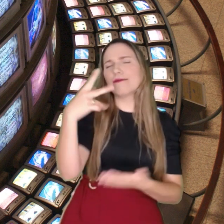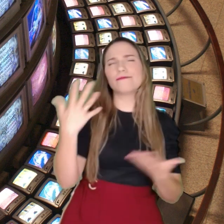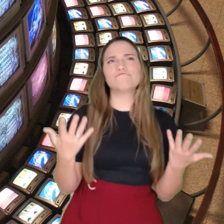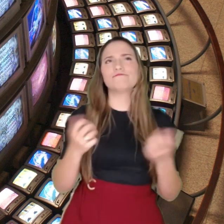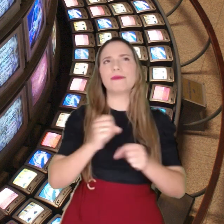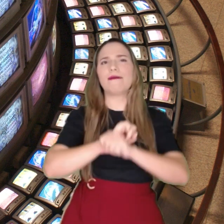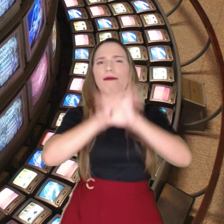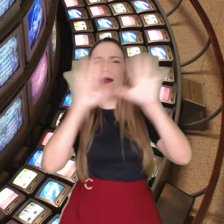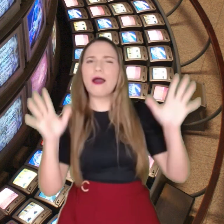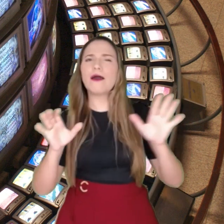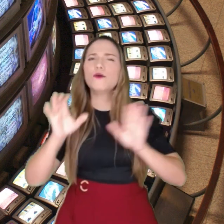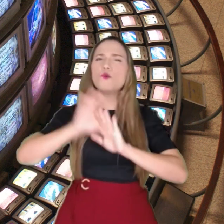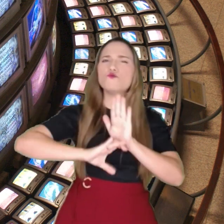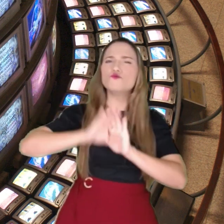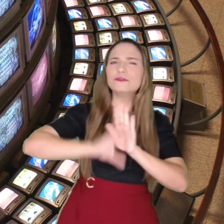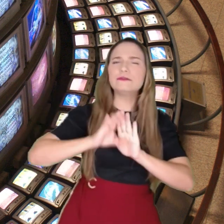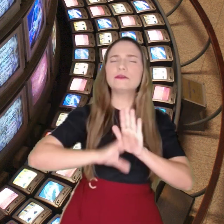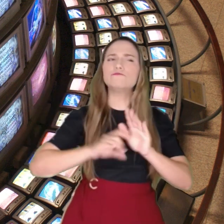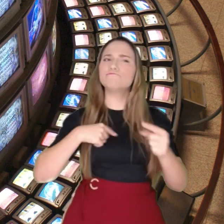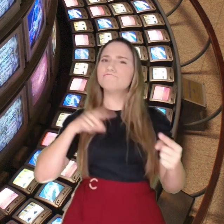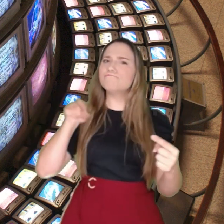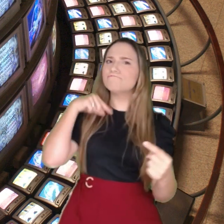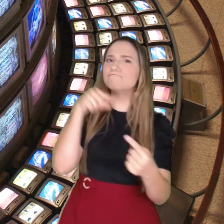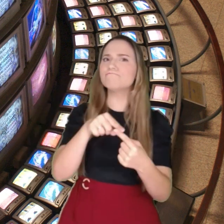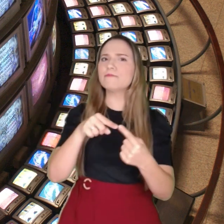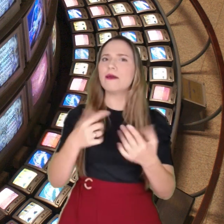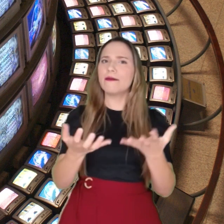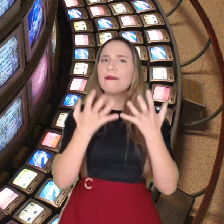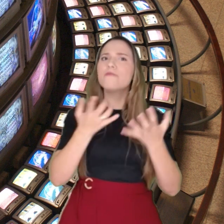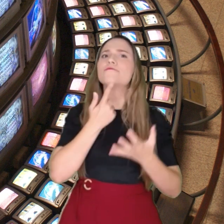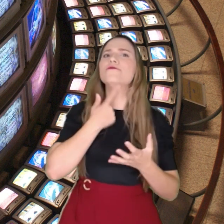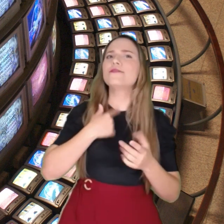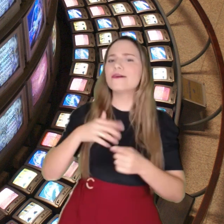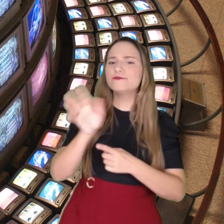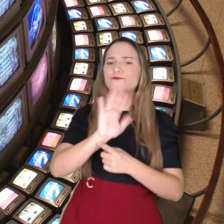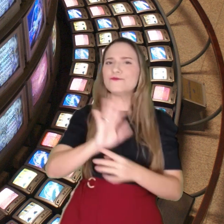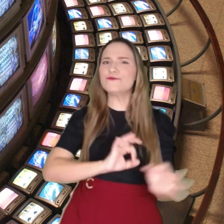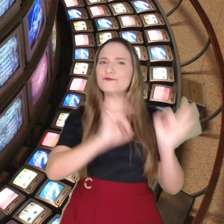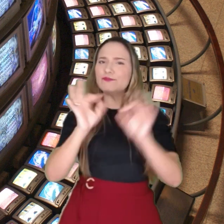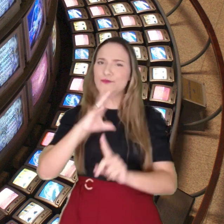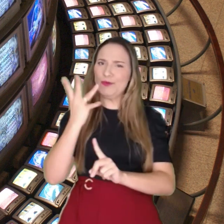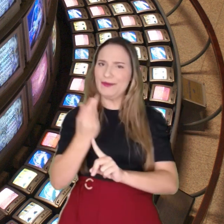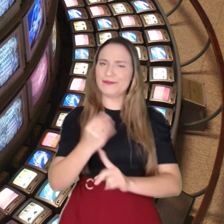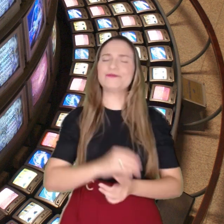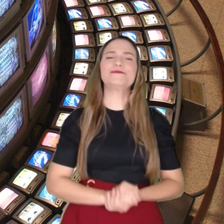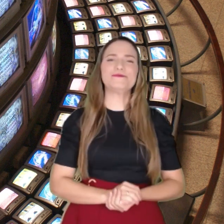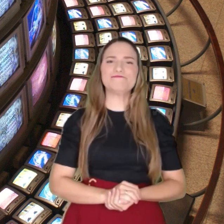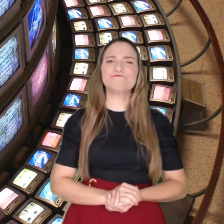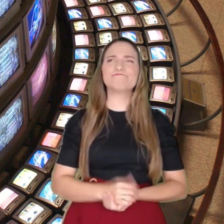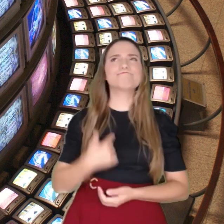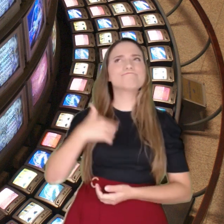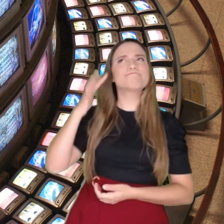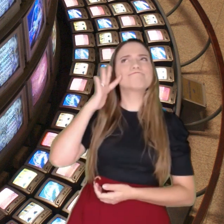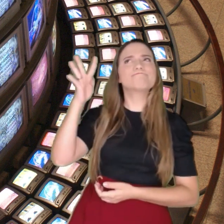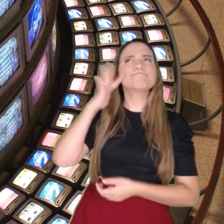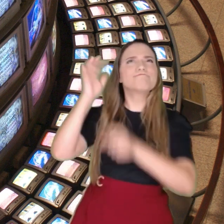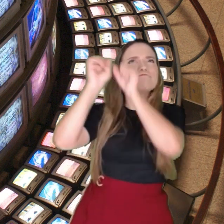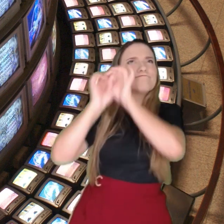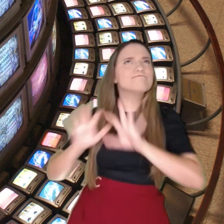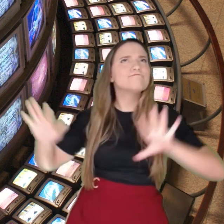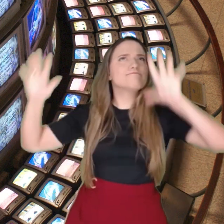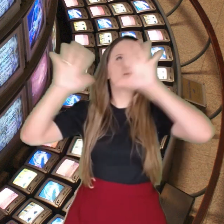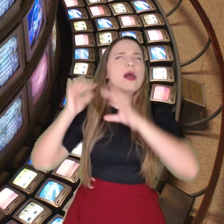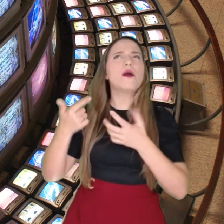ou um conceito para a sua videoarte. Pergunte a si mesmo o que você quer